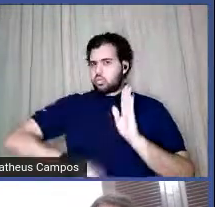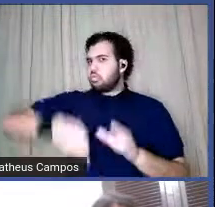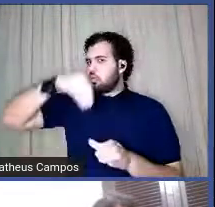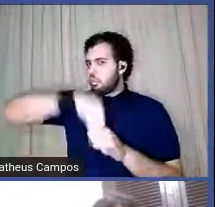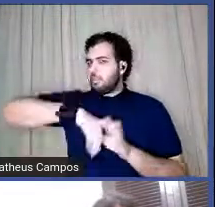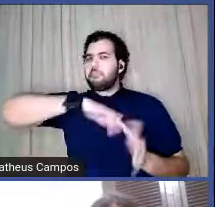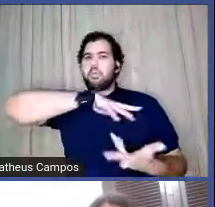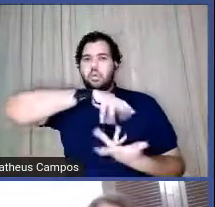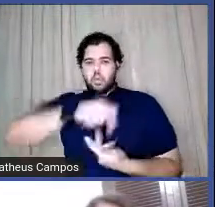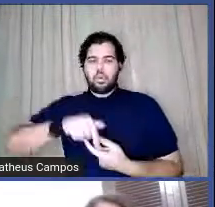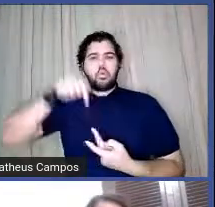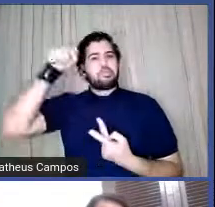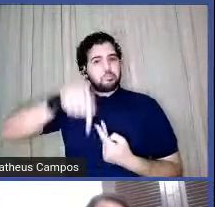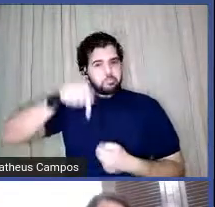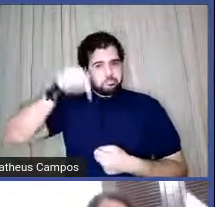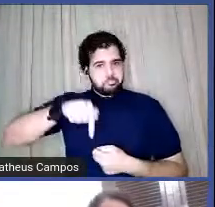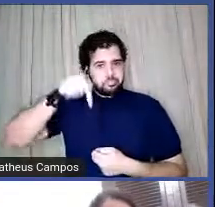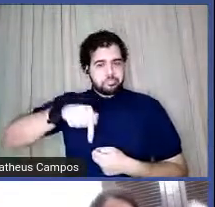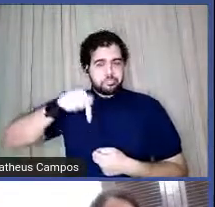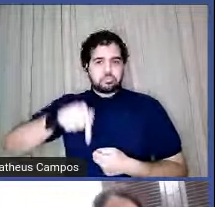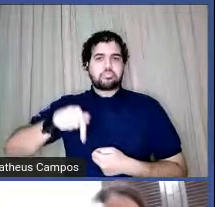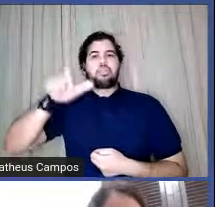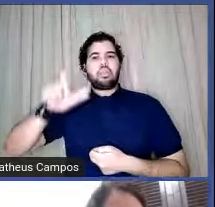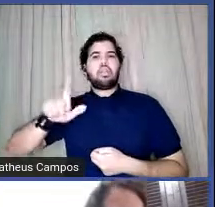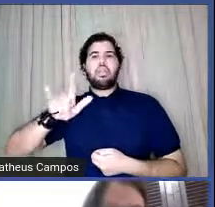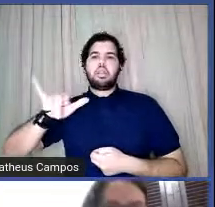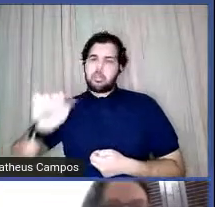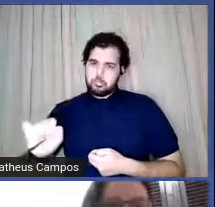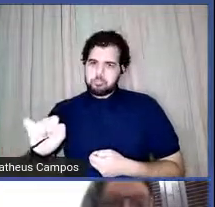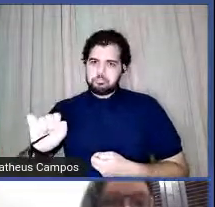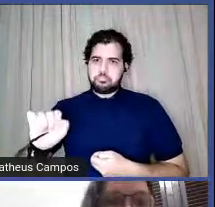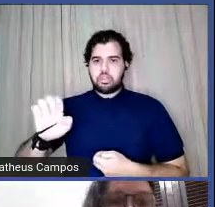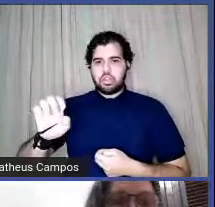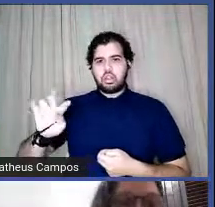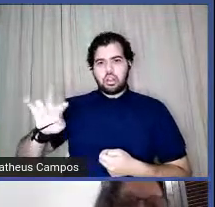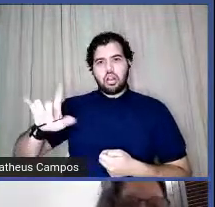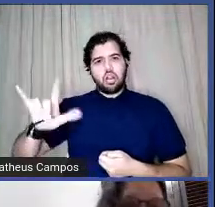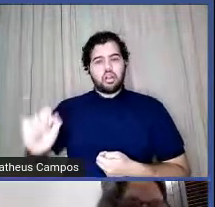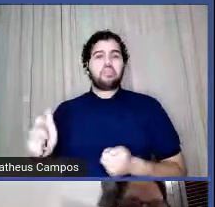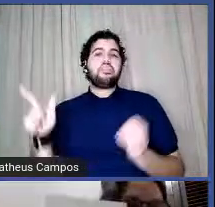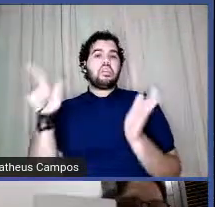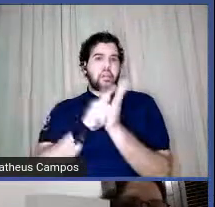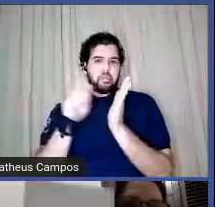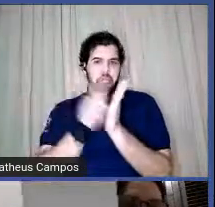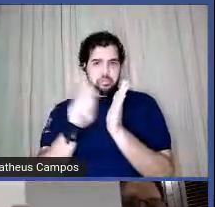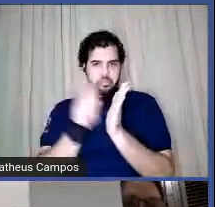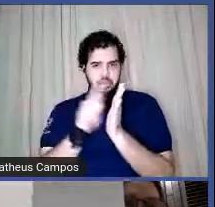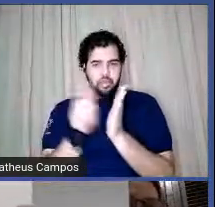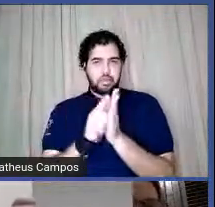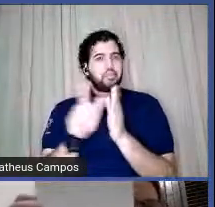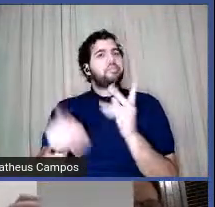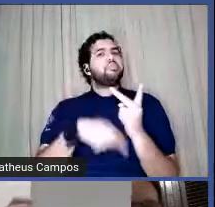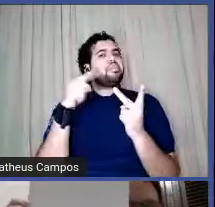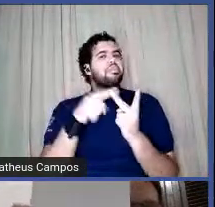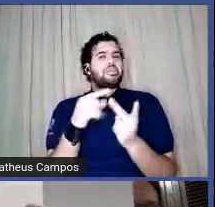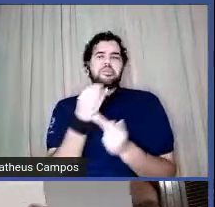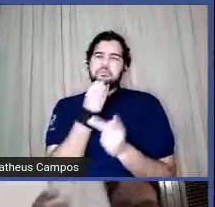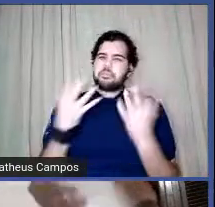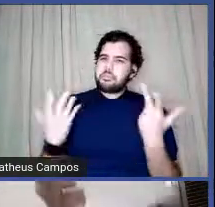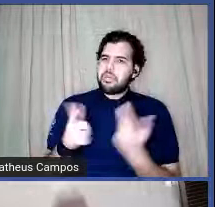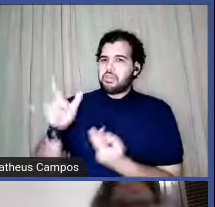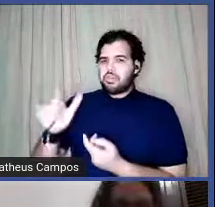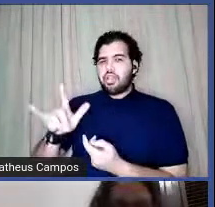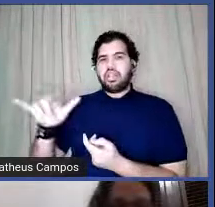aqui está Laís Eutália em papel Tenho o privilégio de ter Laís Eutália em